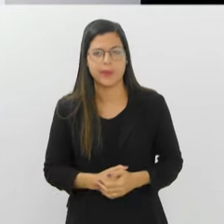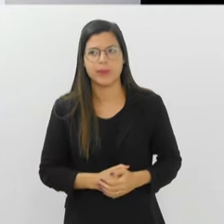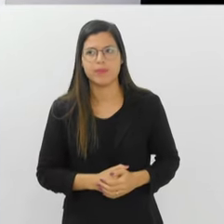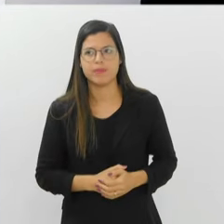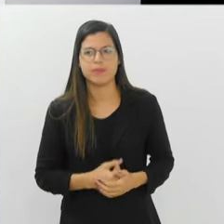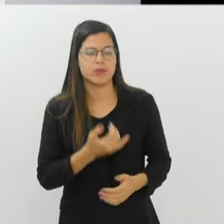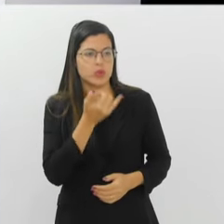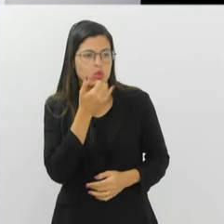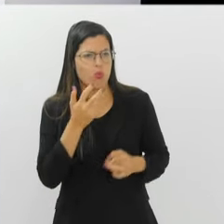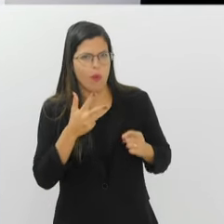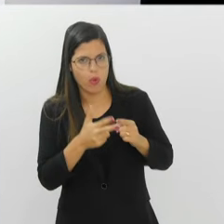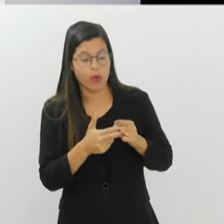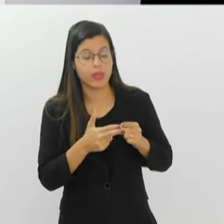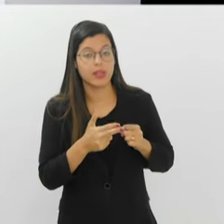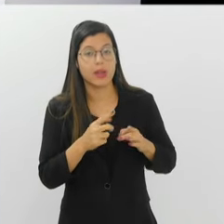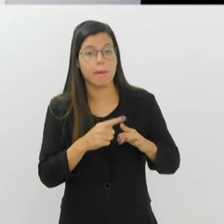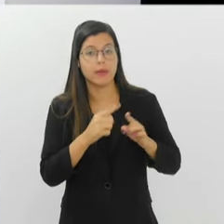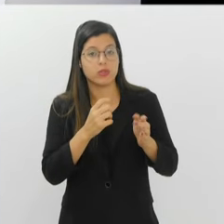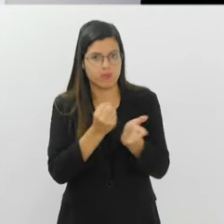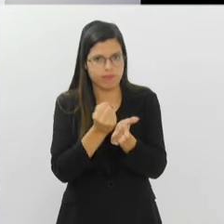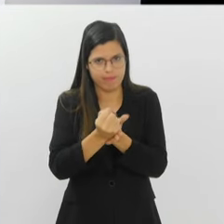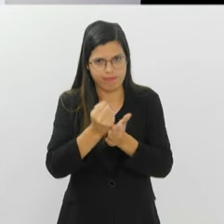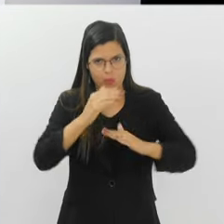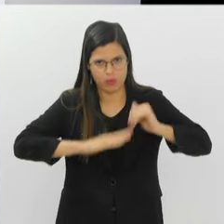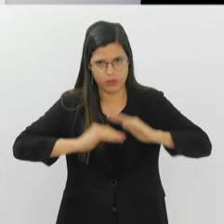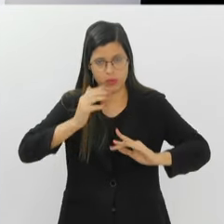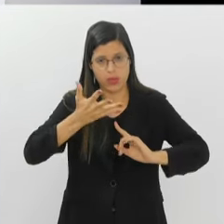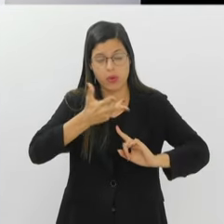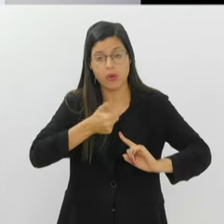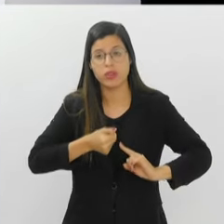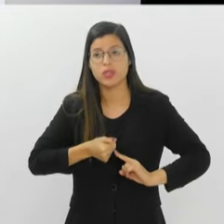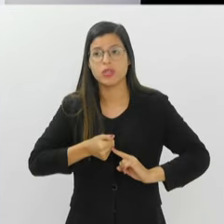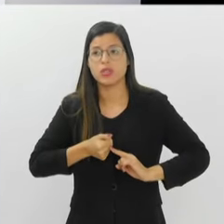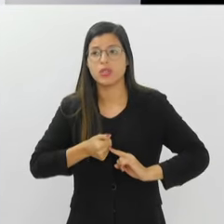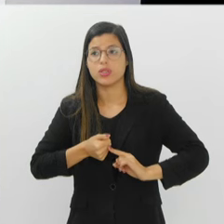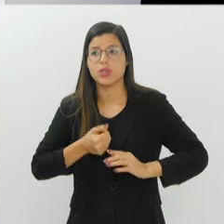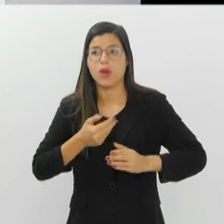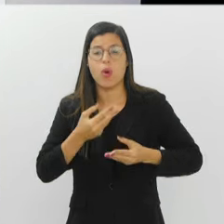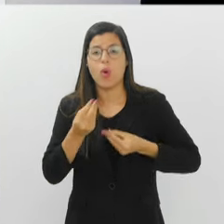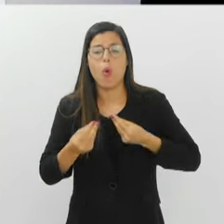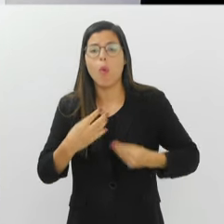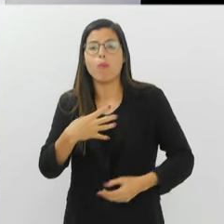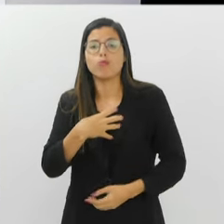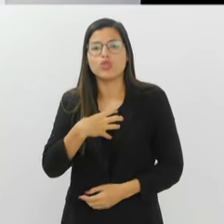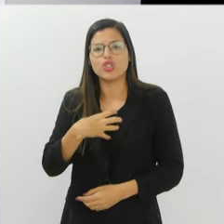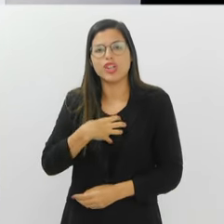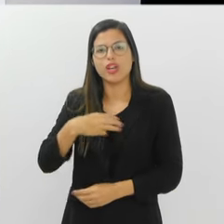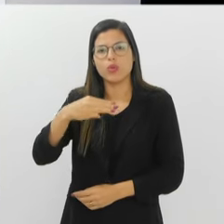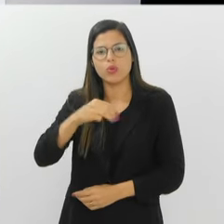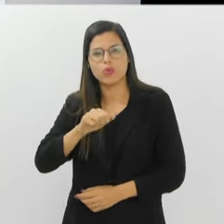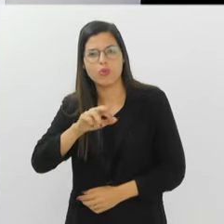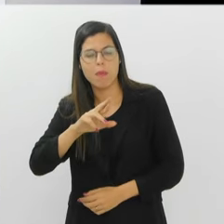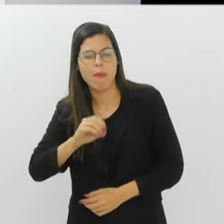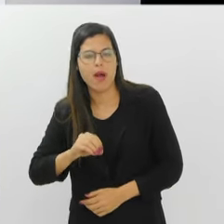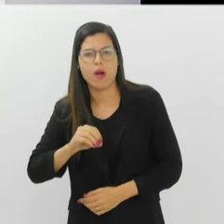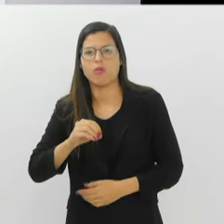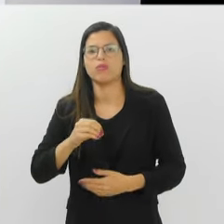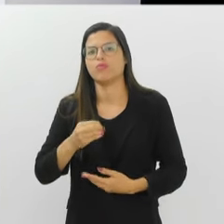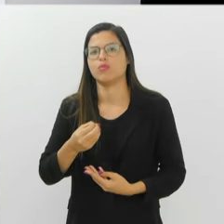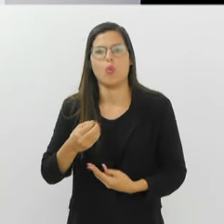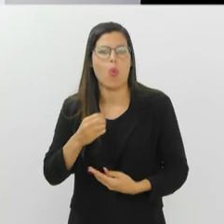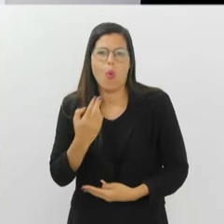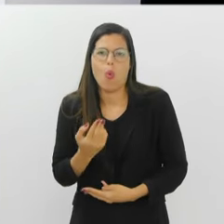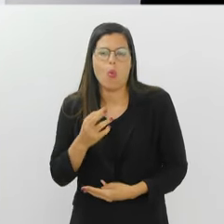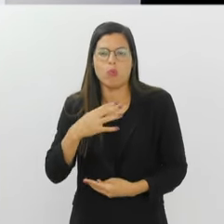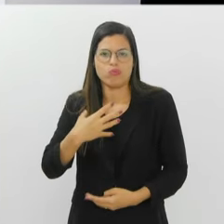obrigatoriedade. Desculpe te interromper. Mas quando você contrata o artista, qual é o estilo do Mauro Quintais? Qual é o estilo do